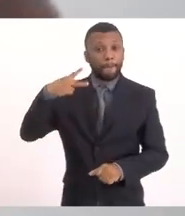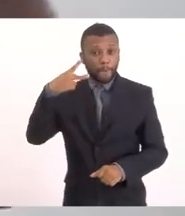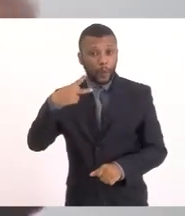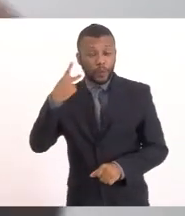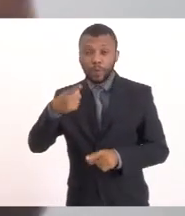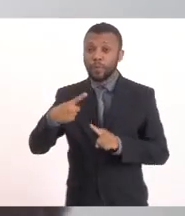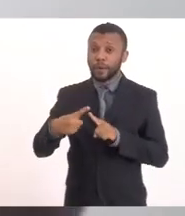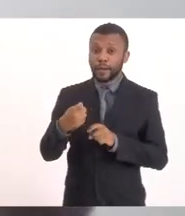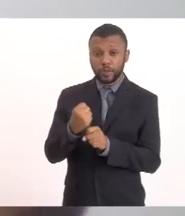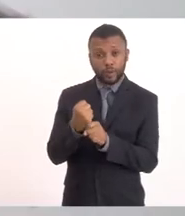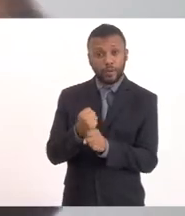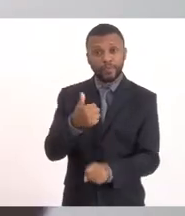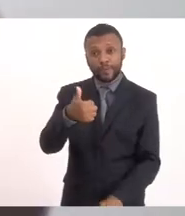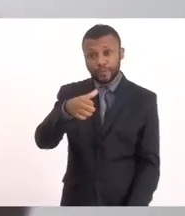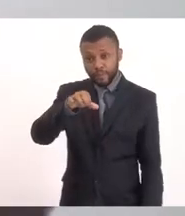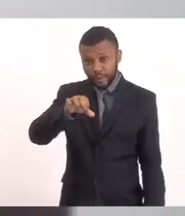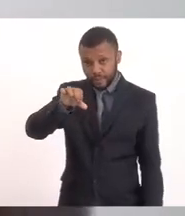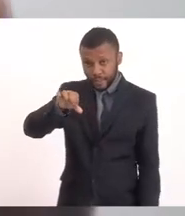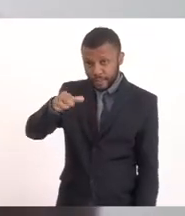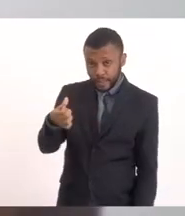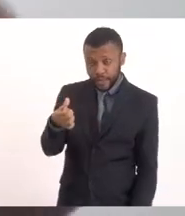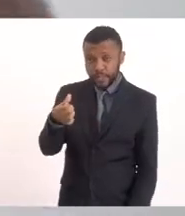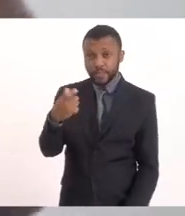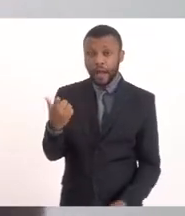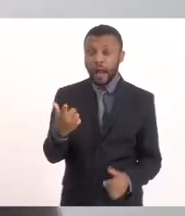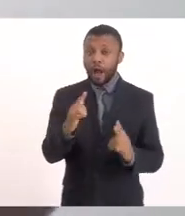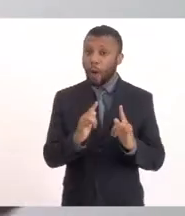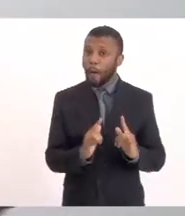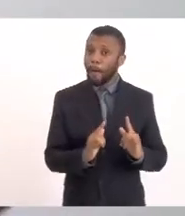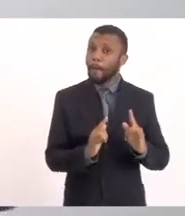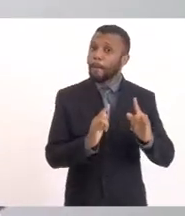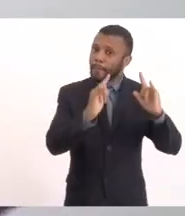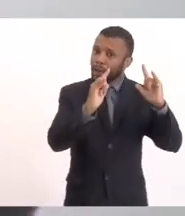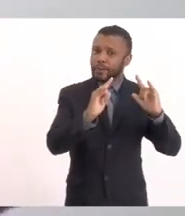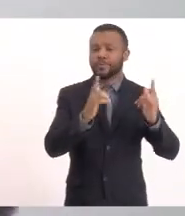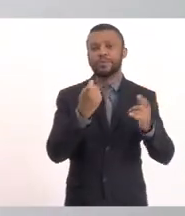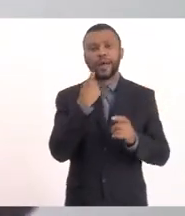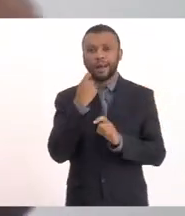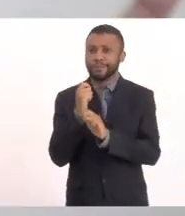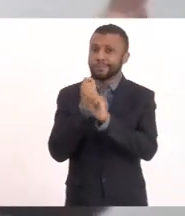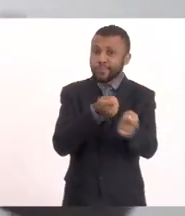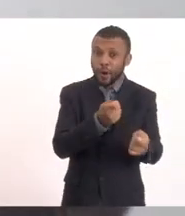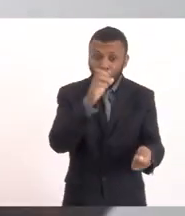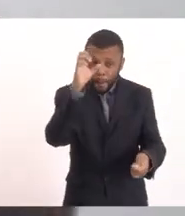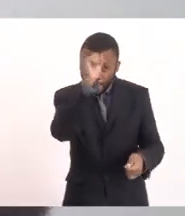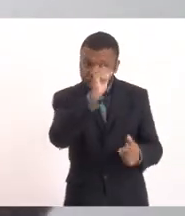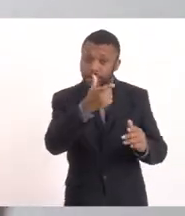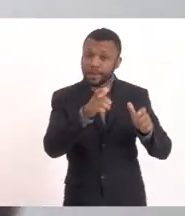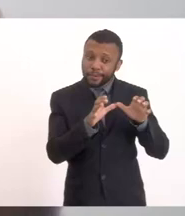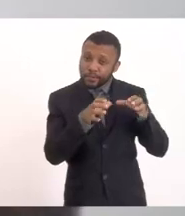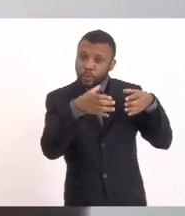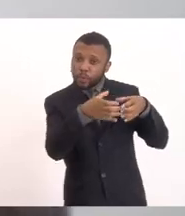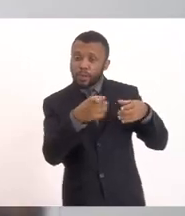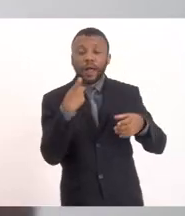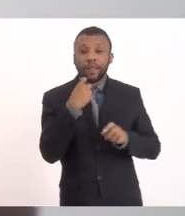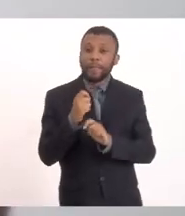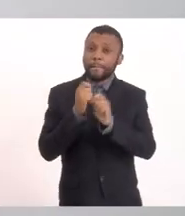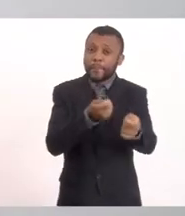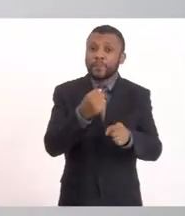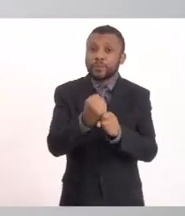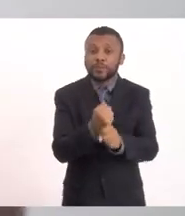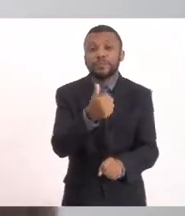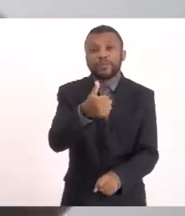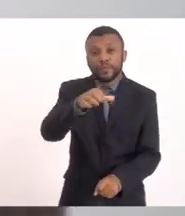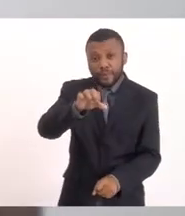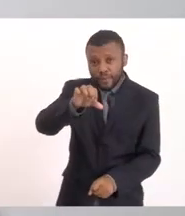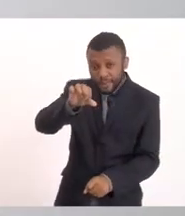1996 Perderam o prédio Da colônia de pescador Onde eu estudei Aprendi meu A e U Na colônia de pescador Perderam 1996